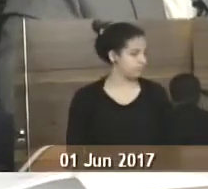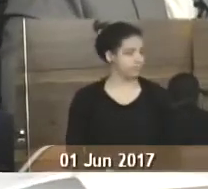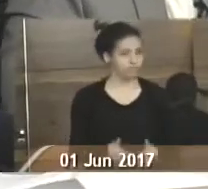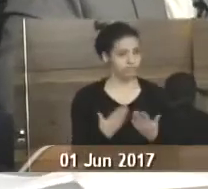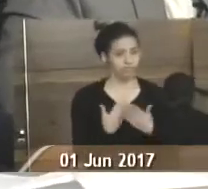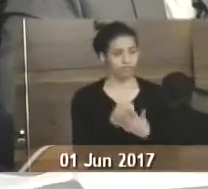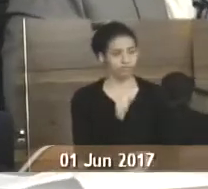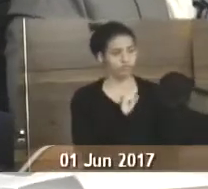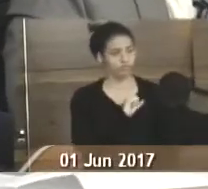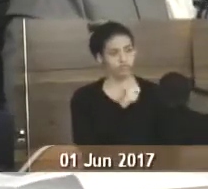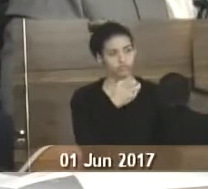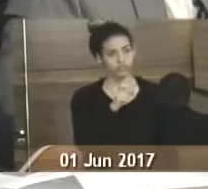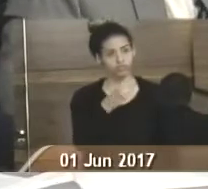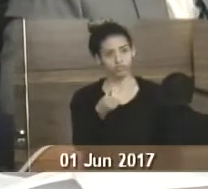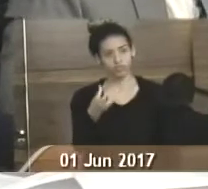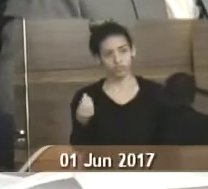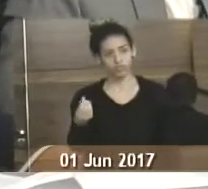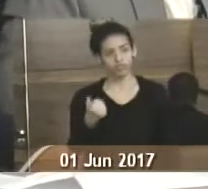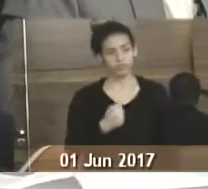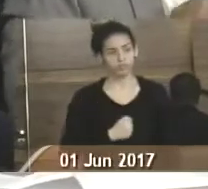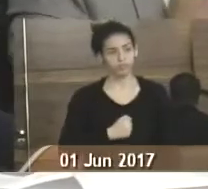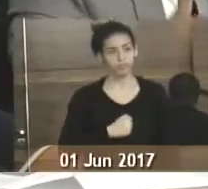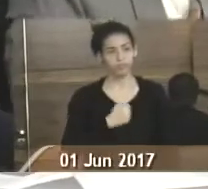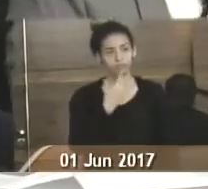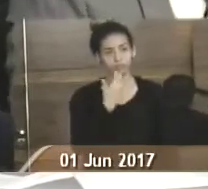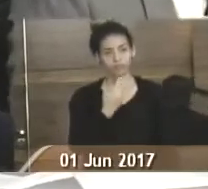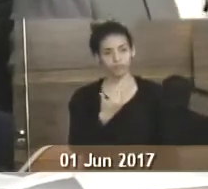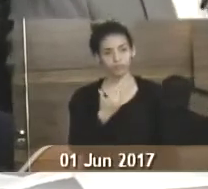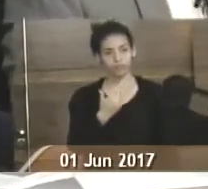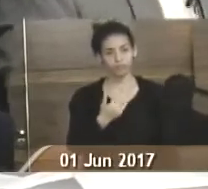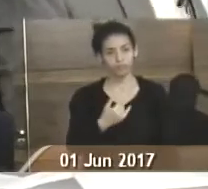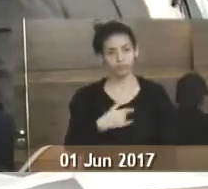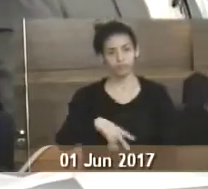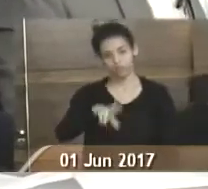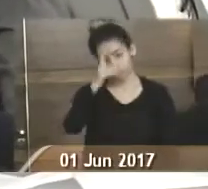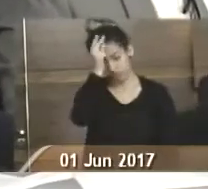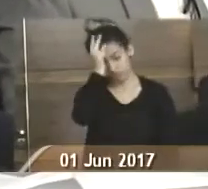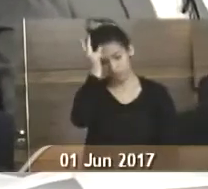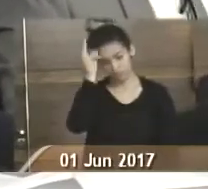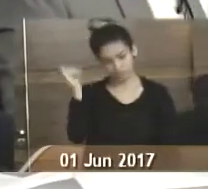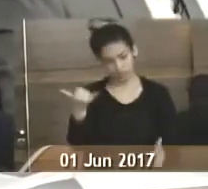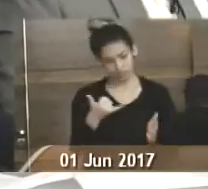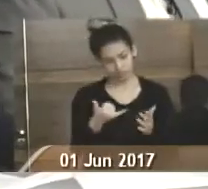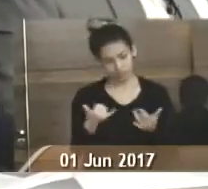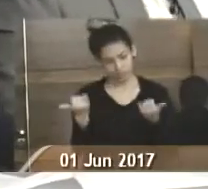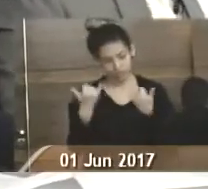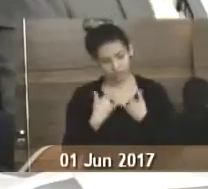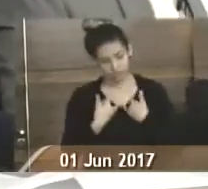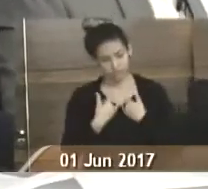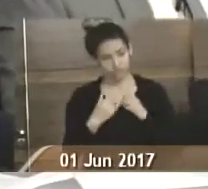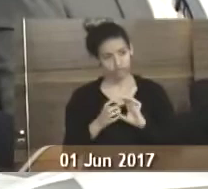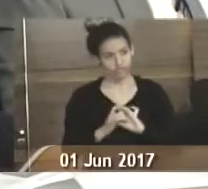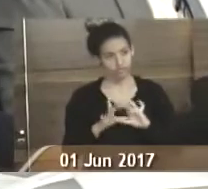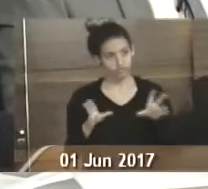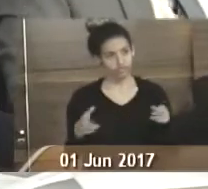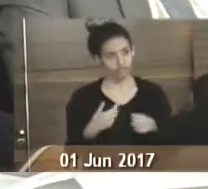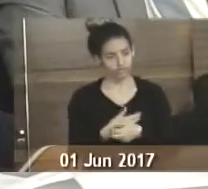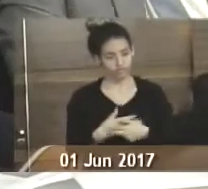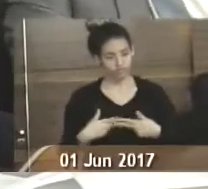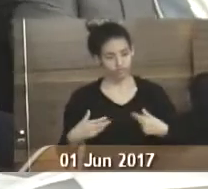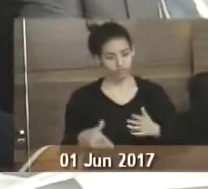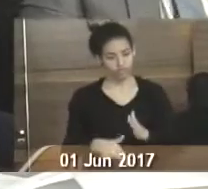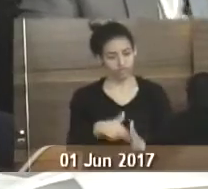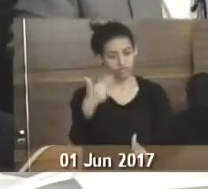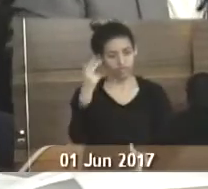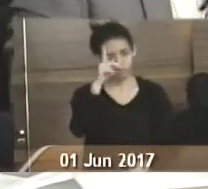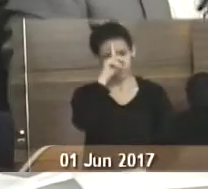Requerimento 566, de 2017. Solicitando ao prefeito municipal informações a respeito da licitação de material cirúrgico e